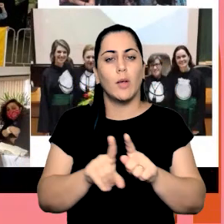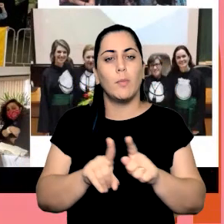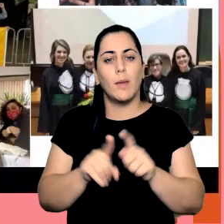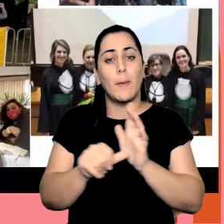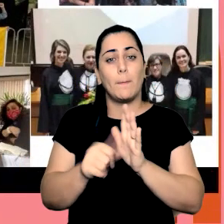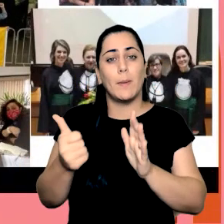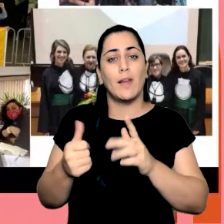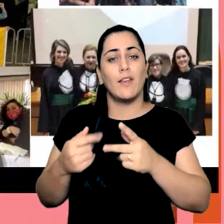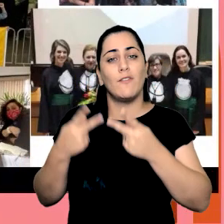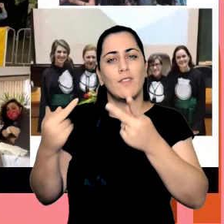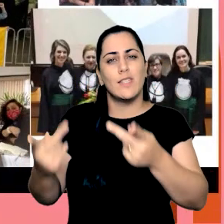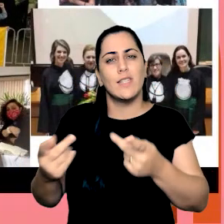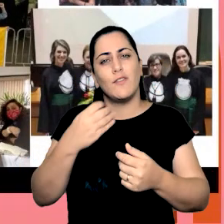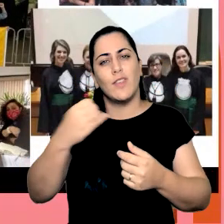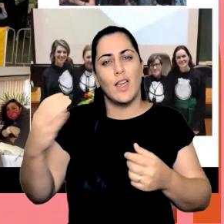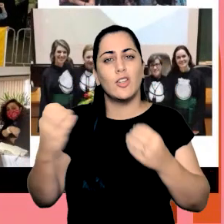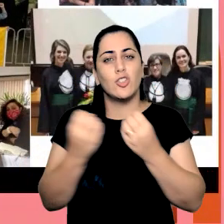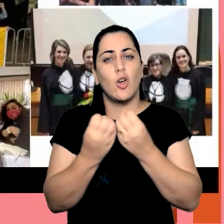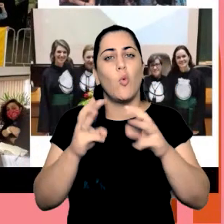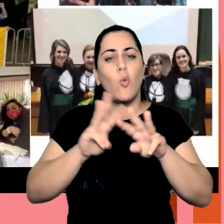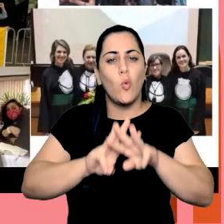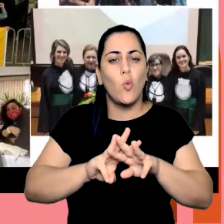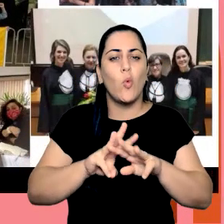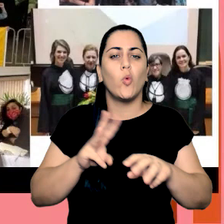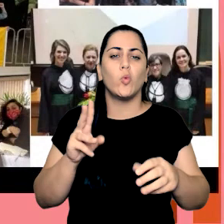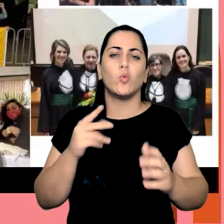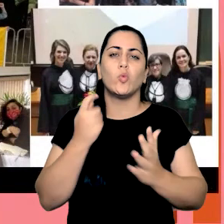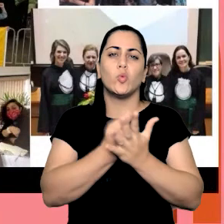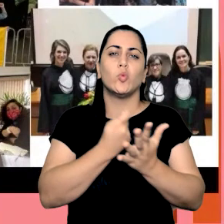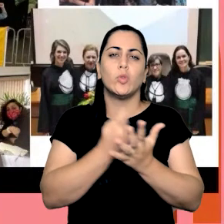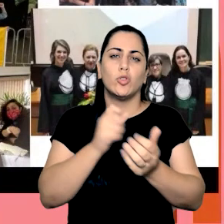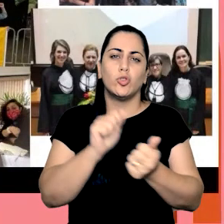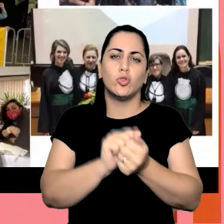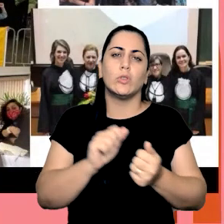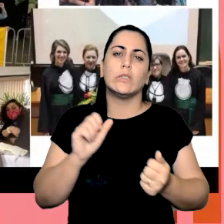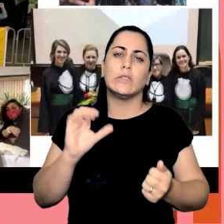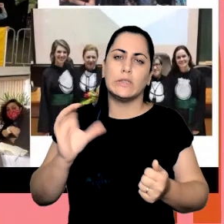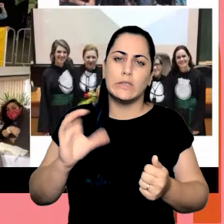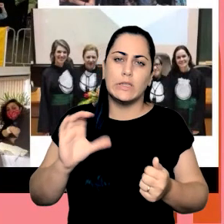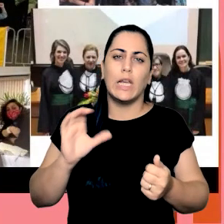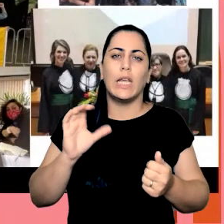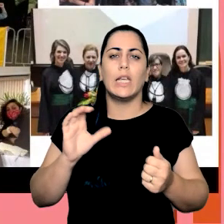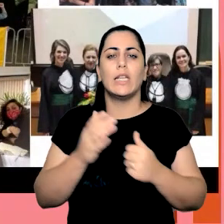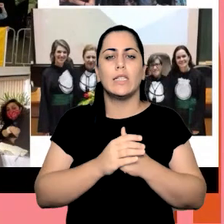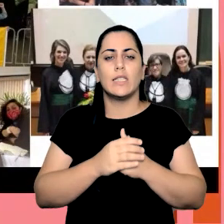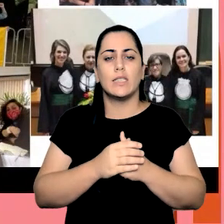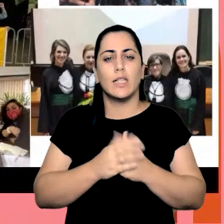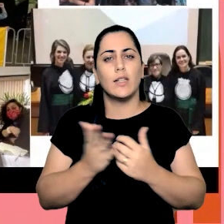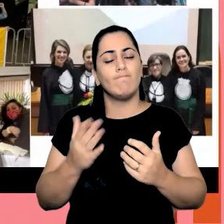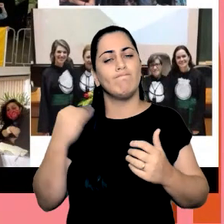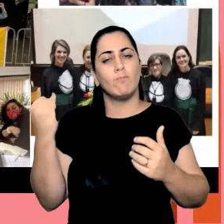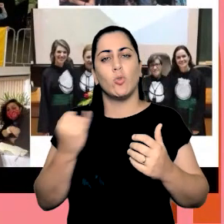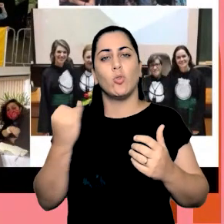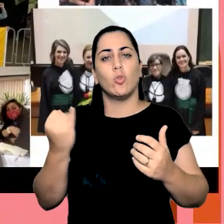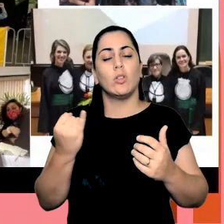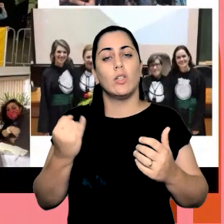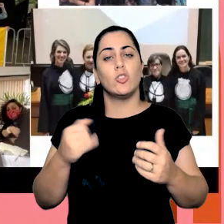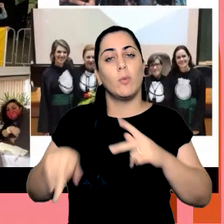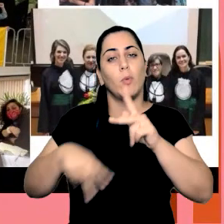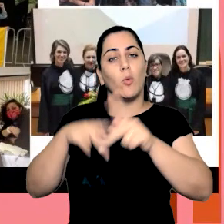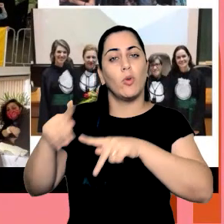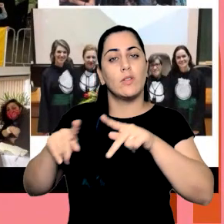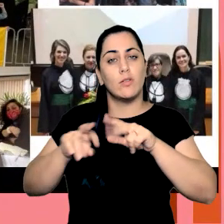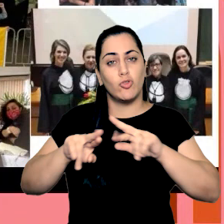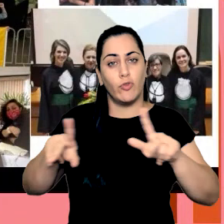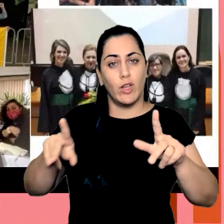ONU, defendendo a ciência, junto de mulheres, defendendo o quão importante é a inclusão e pertencimento das populações diferentes